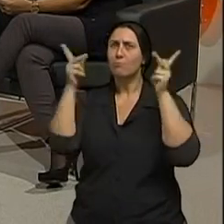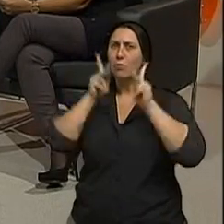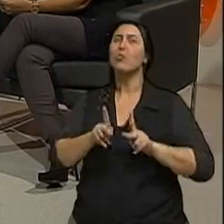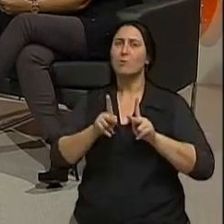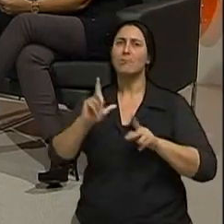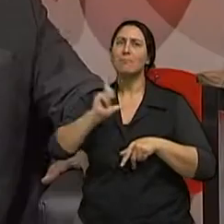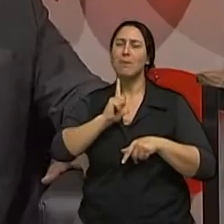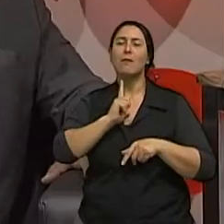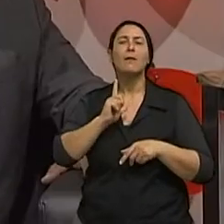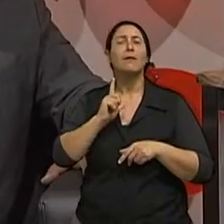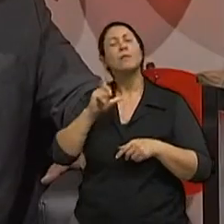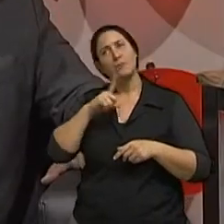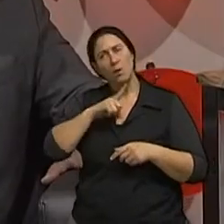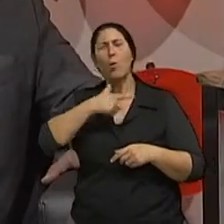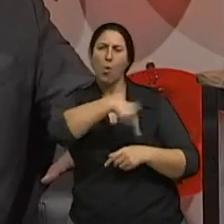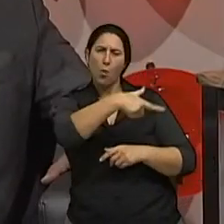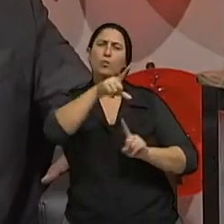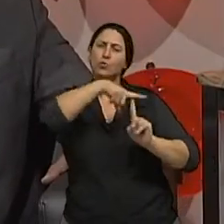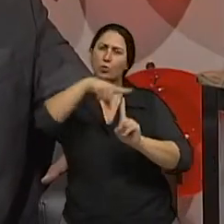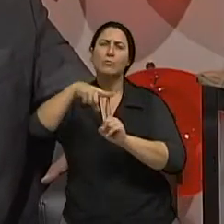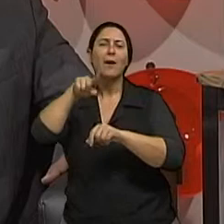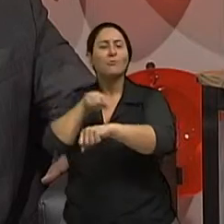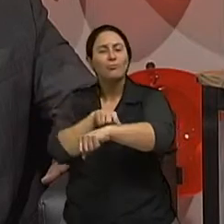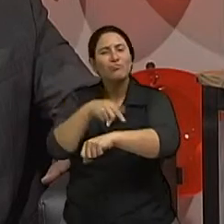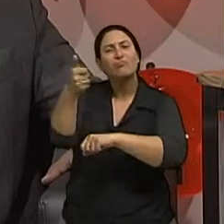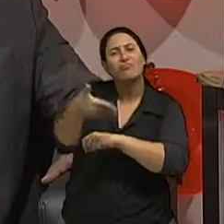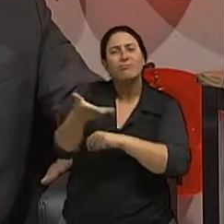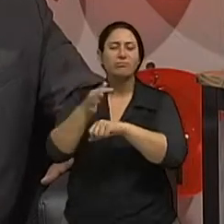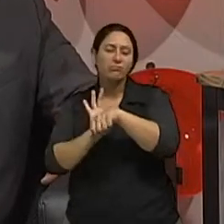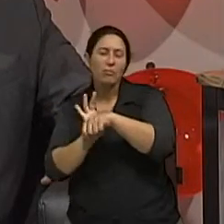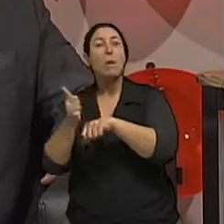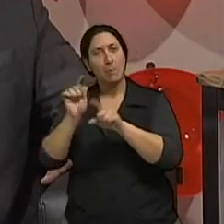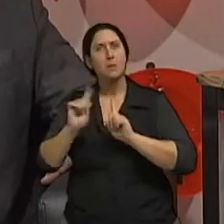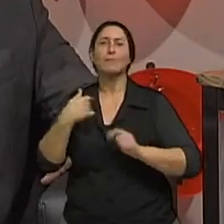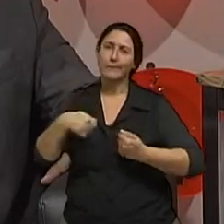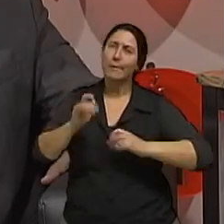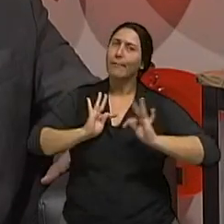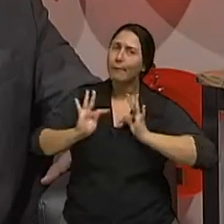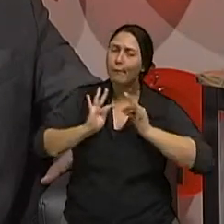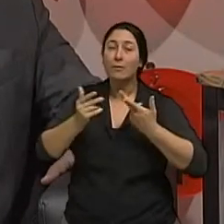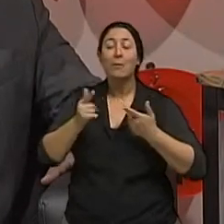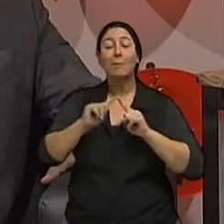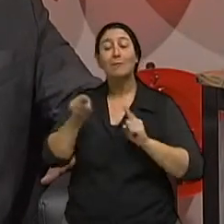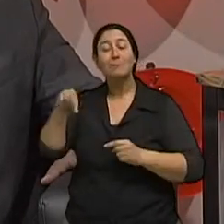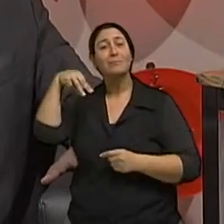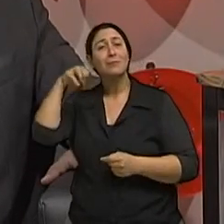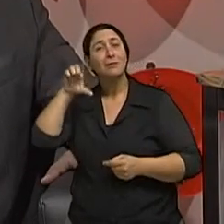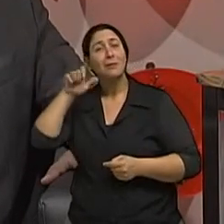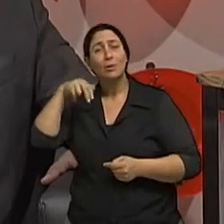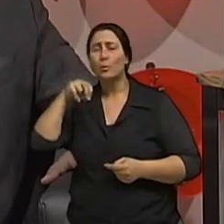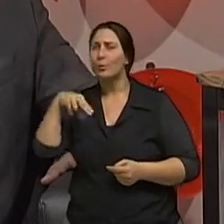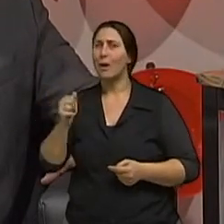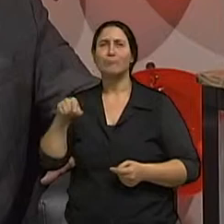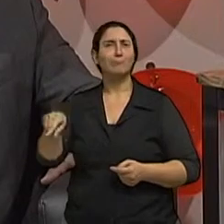O mais comum são os outros tipos que eu comentei agora, mas é um tipo muito comum e que frequentemente ele é